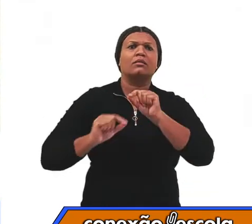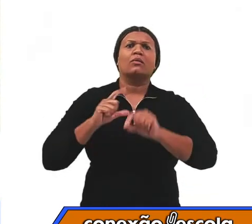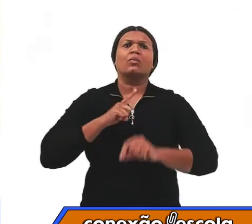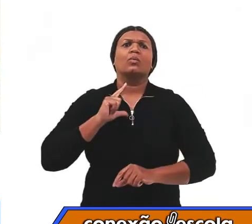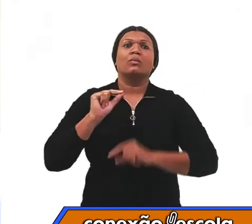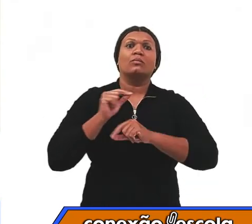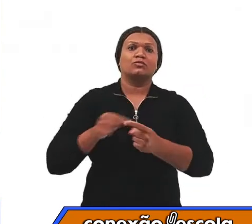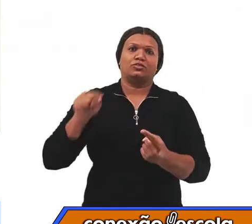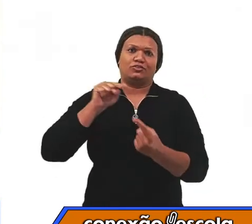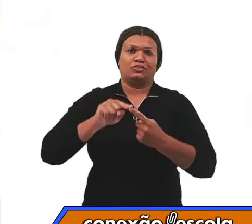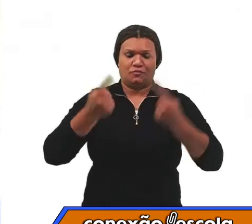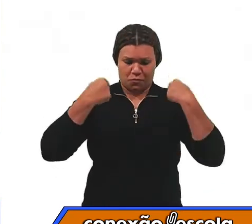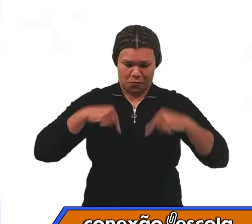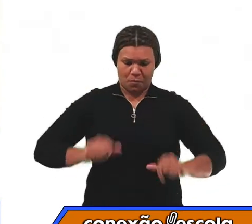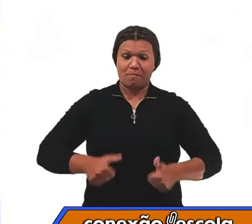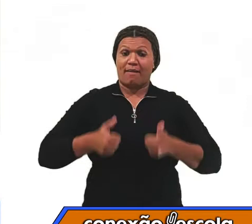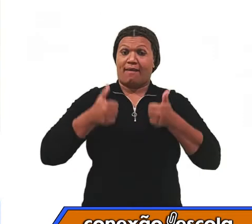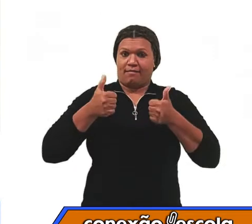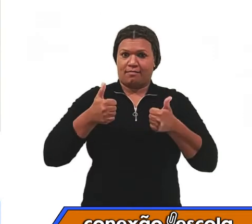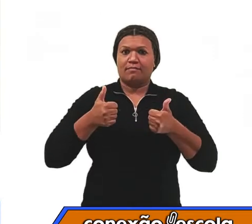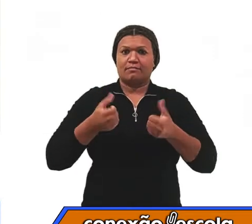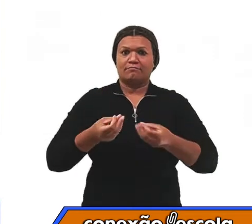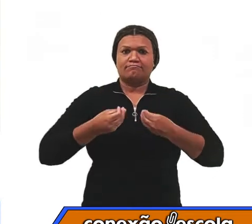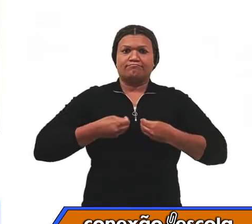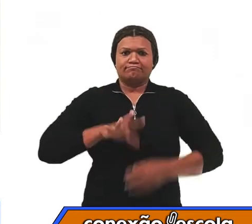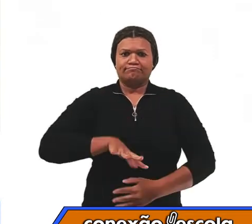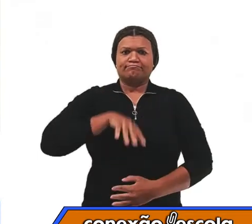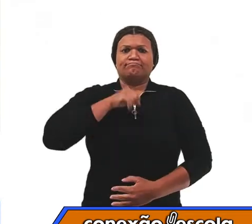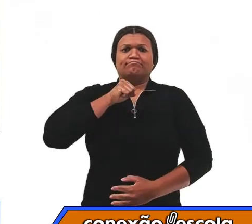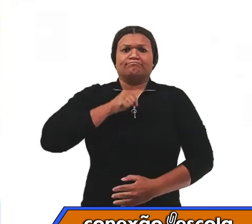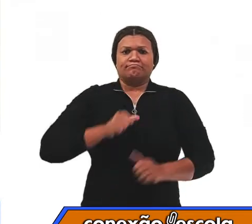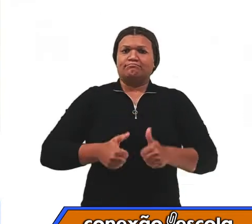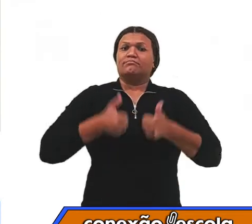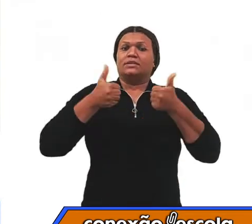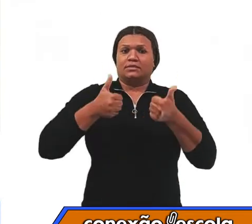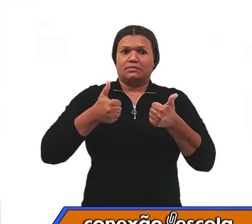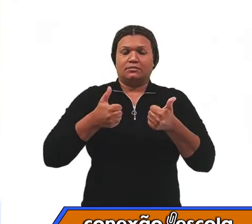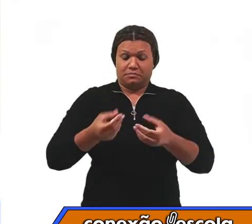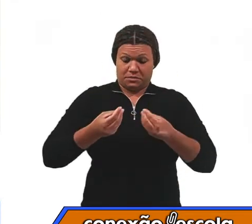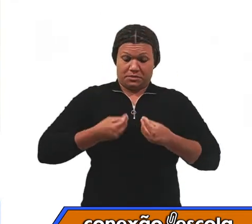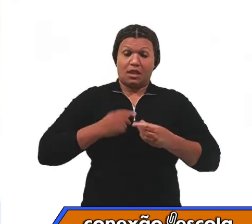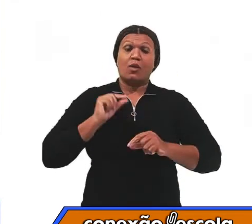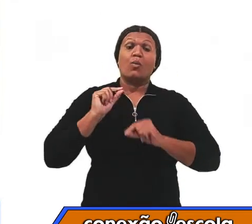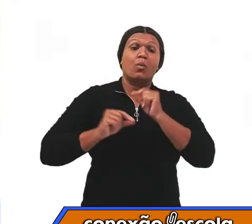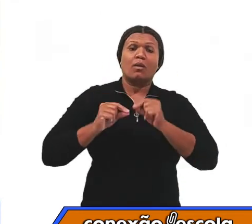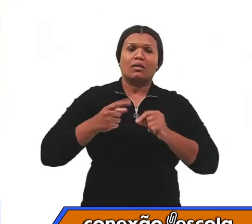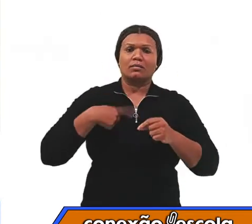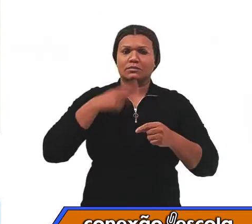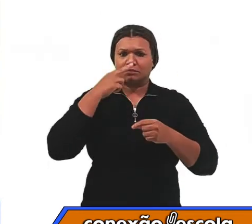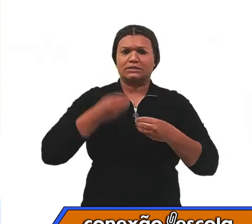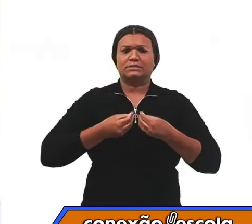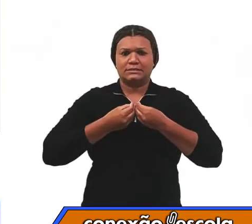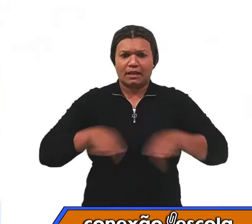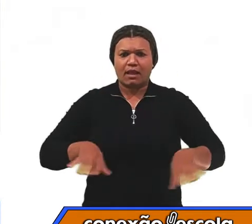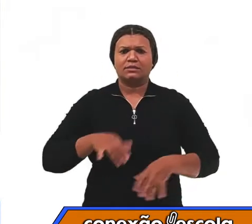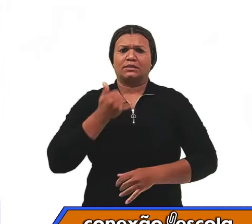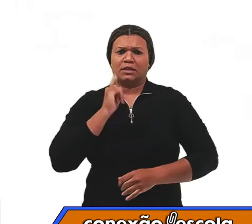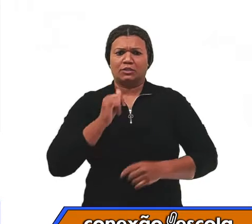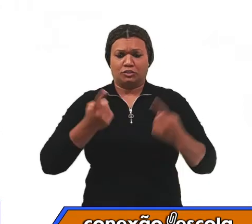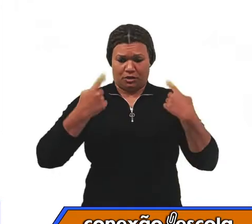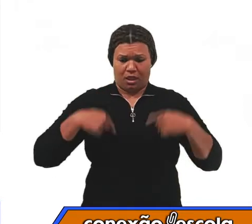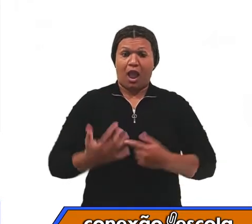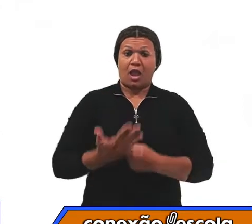corpo, melhorar o condicionamento cardiorrespiratório e, por terem um grande gasto energético, ajudam muito a